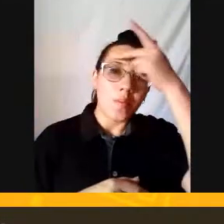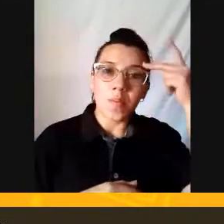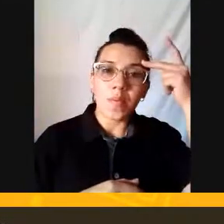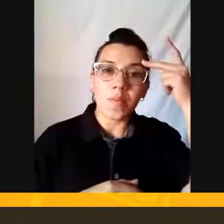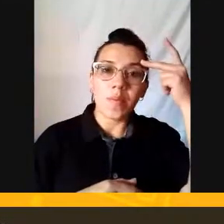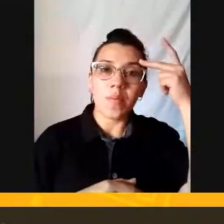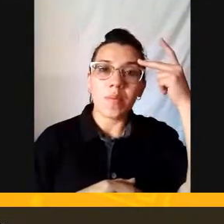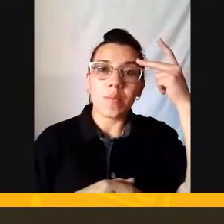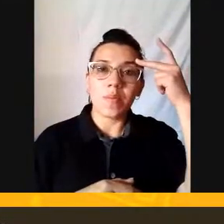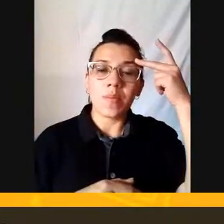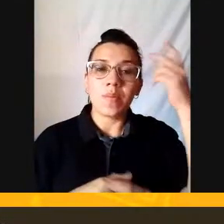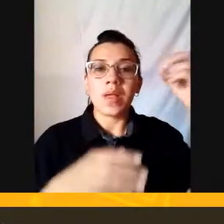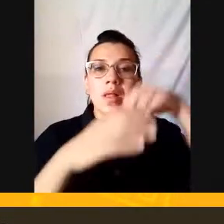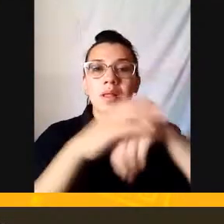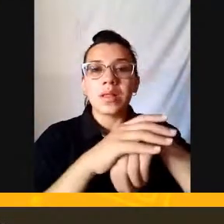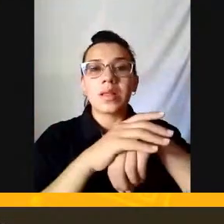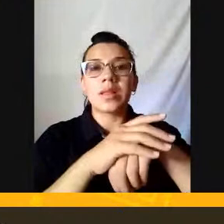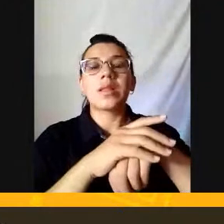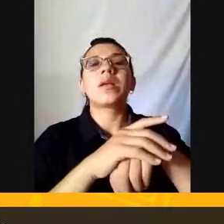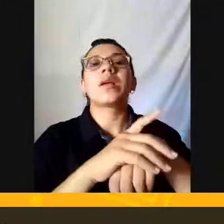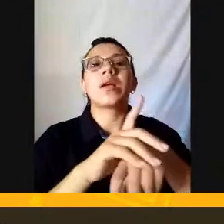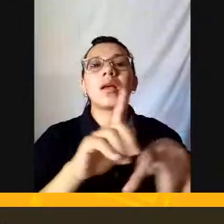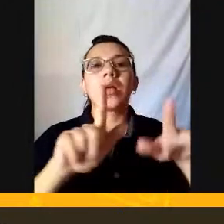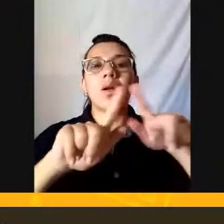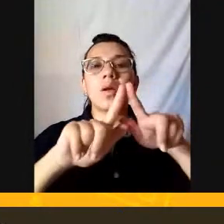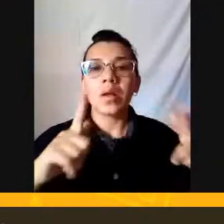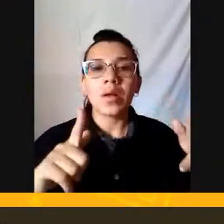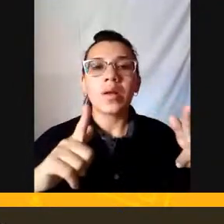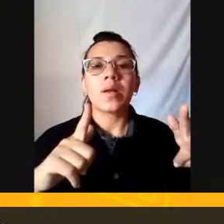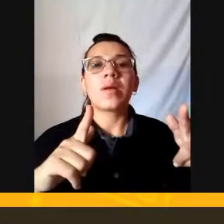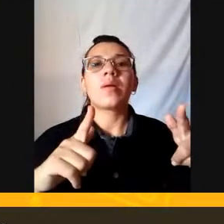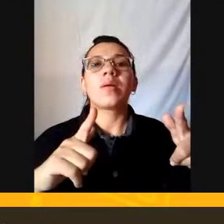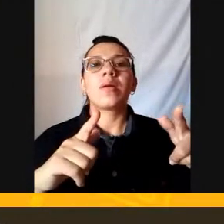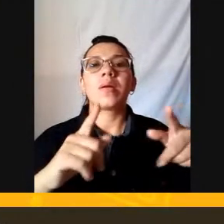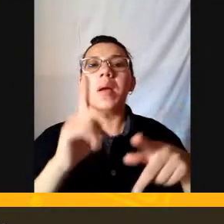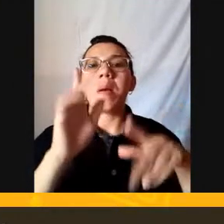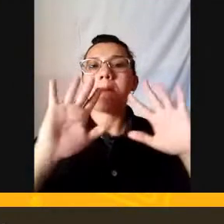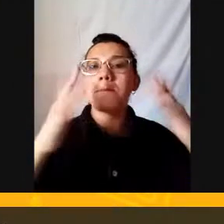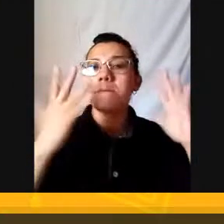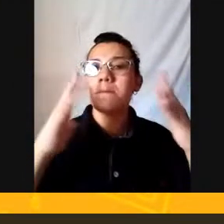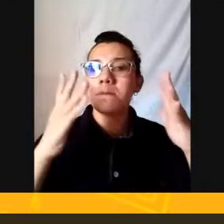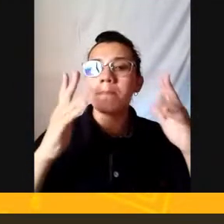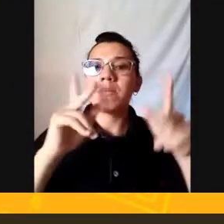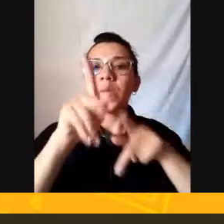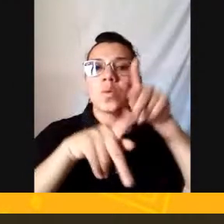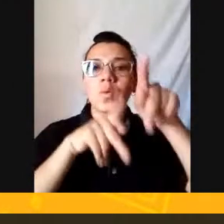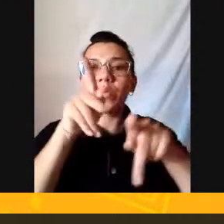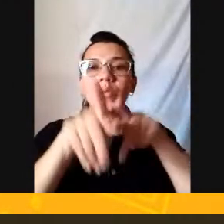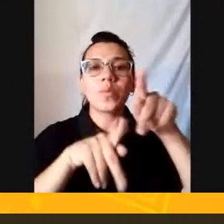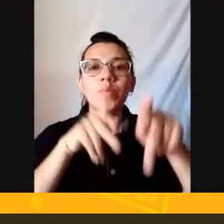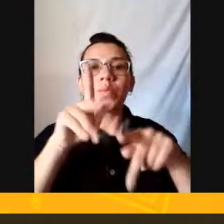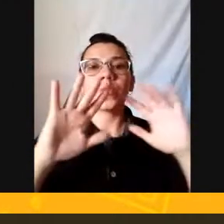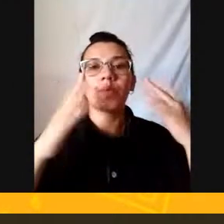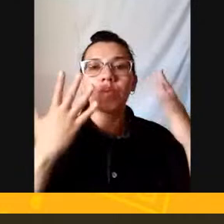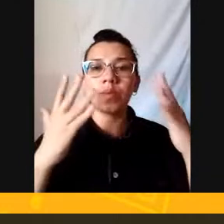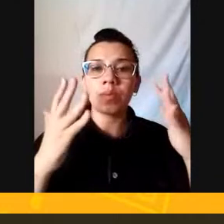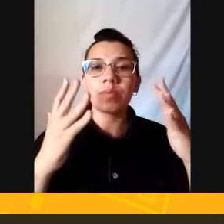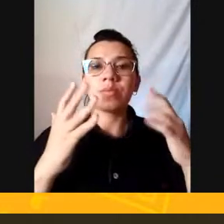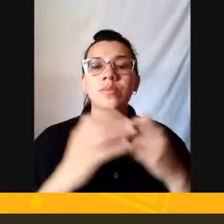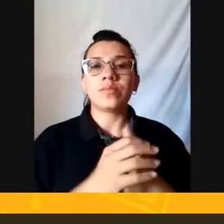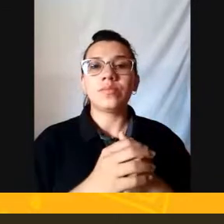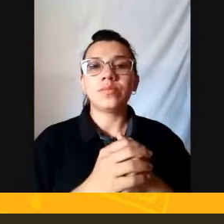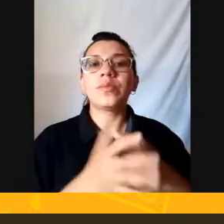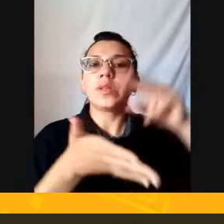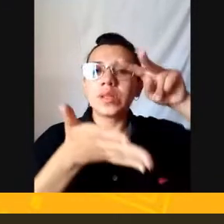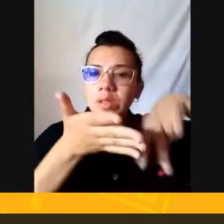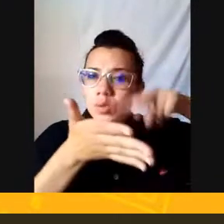Então é por isso Que o recomendado É leitura Leitura Leitura Leitura E a partir